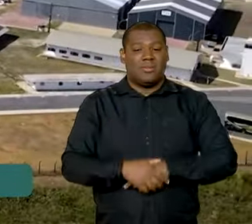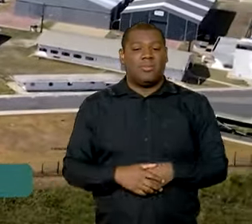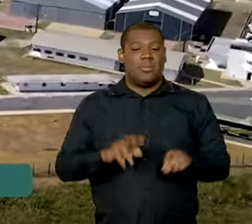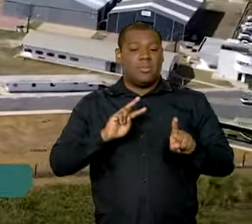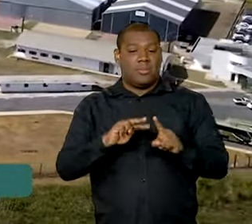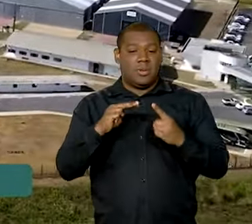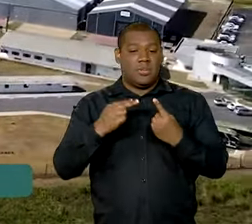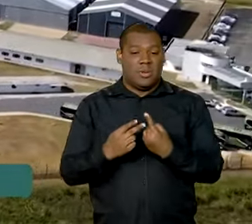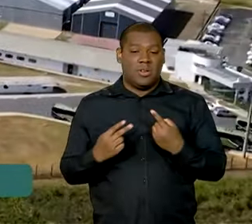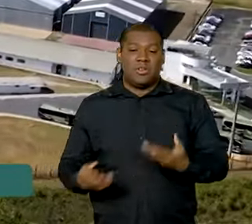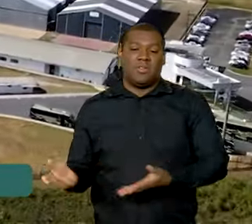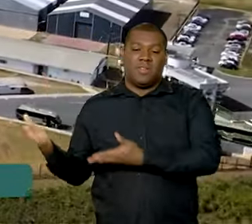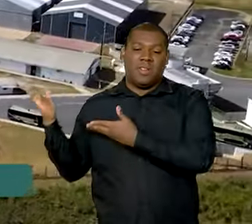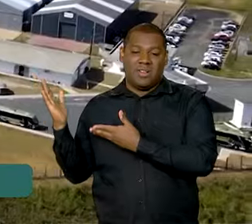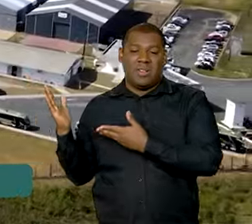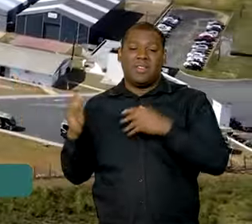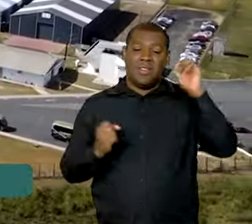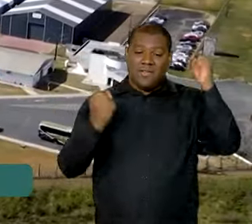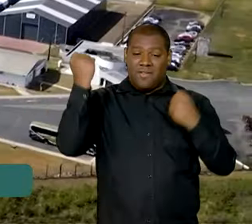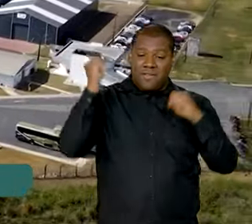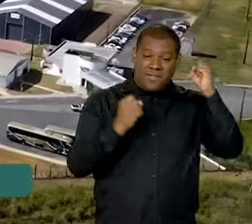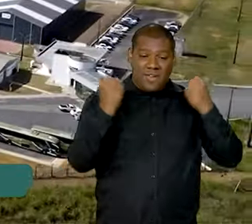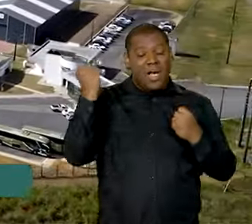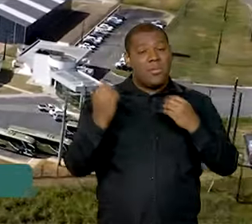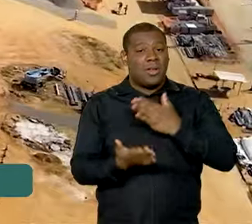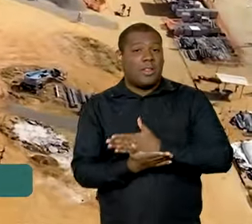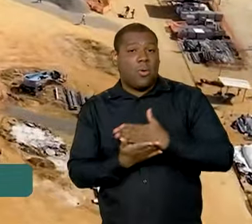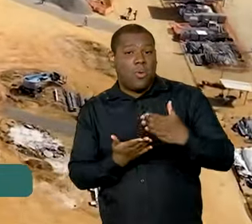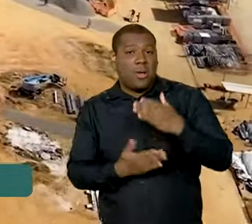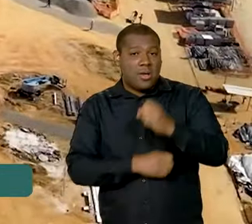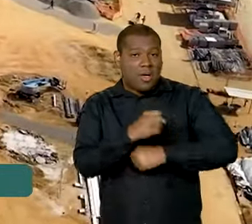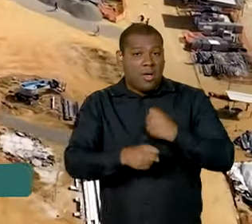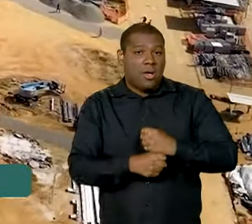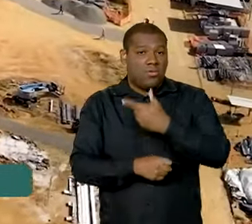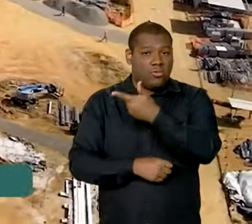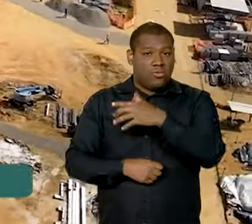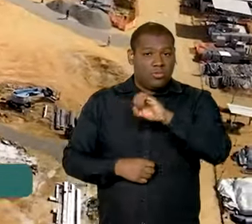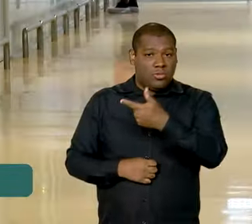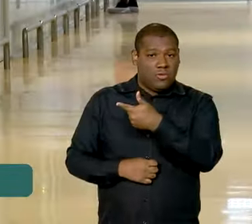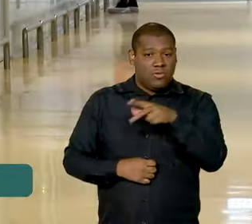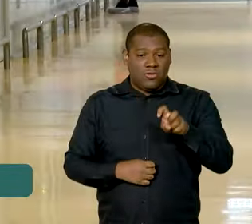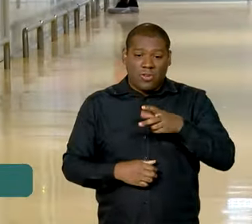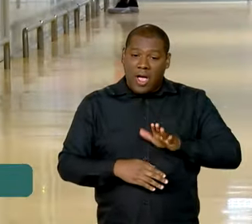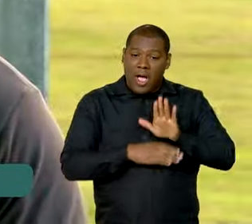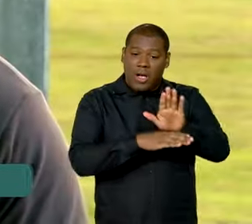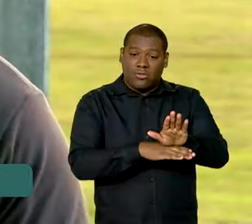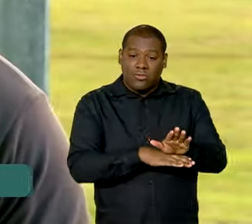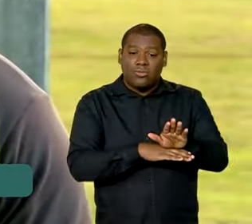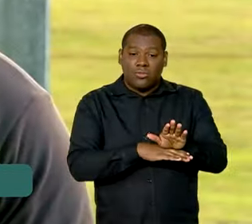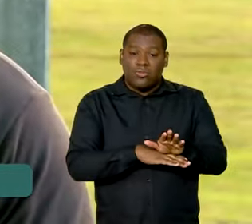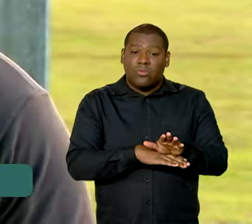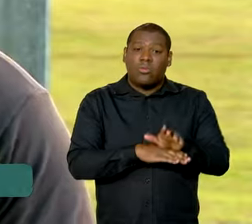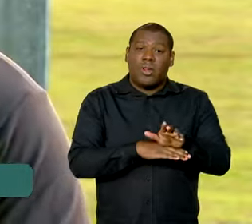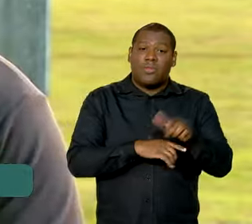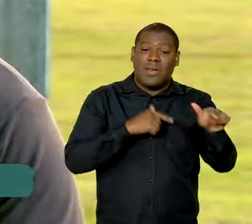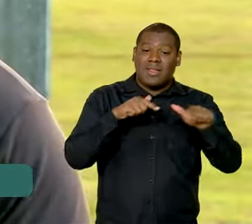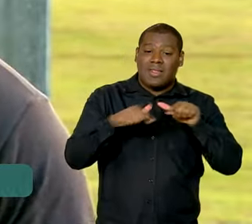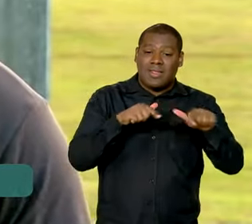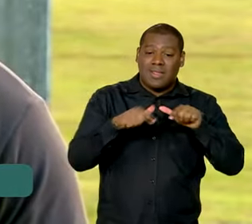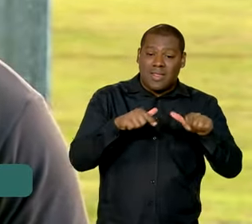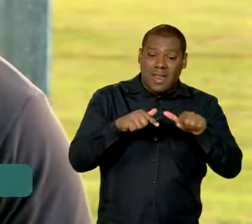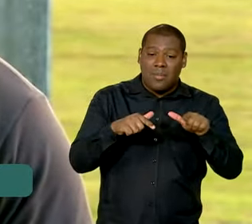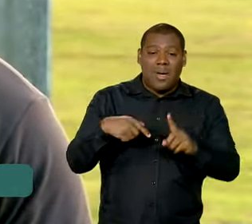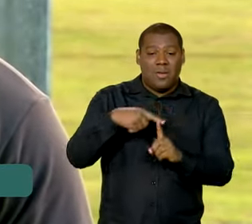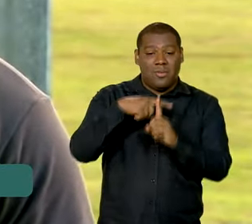que o local entre em operação em 2025 e gere pelo menos 2 mil empregos. O Fábio, por exemplo,